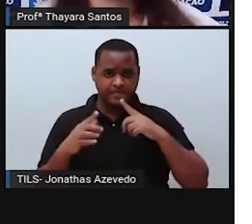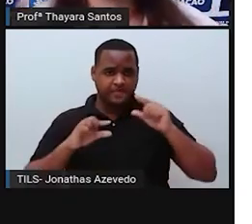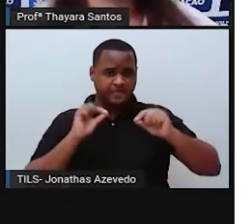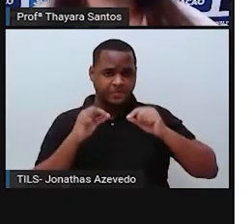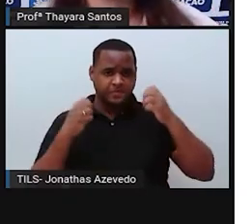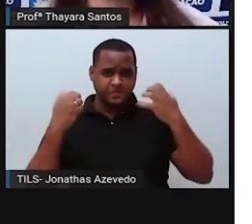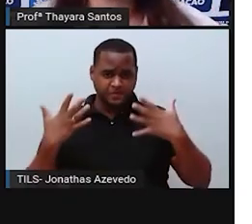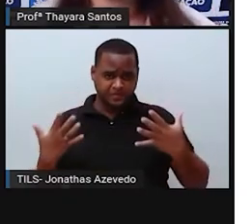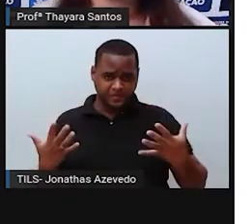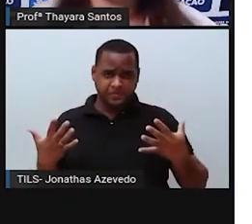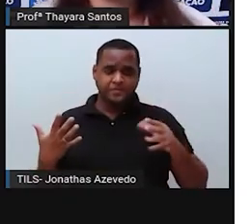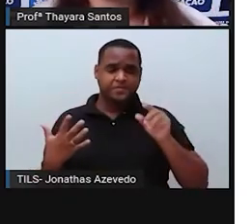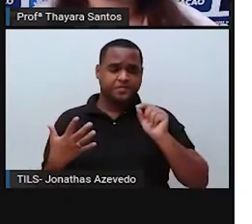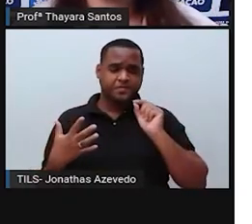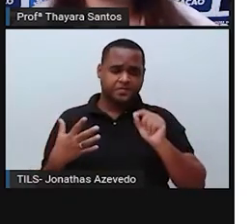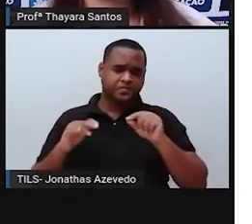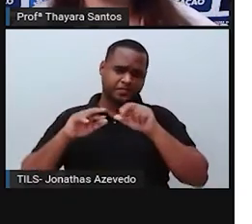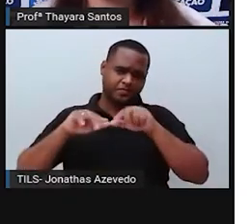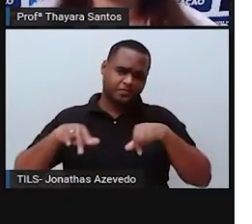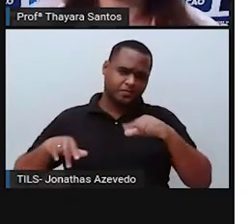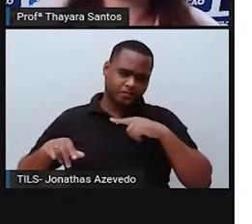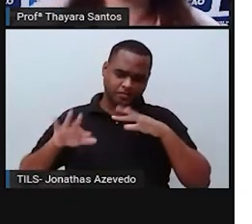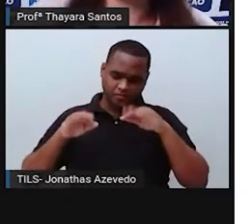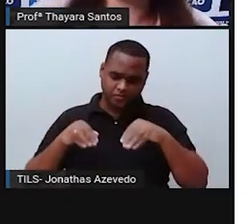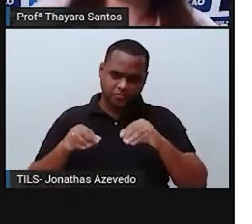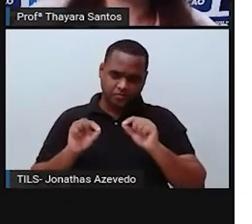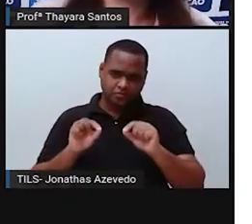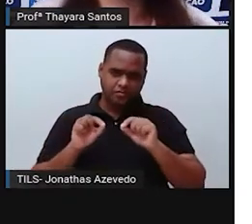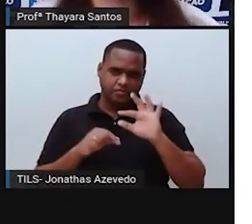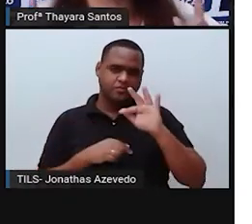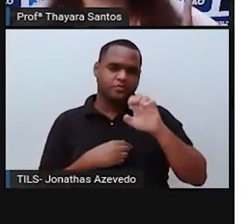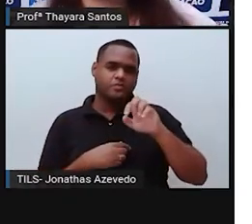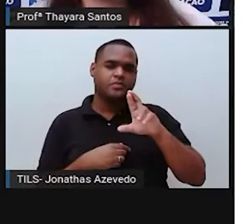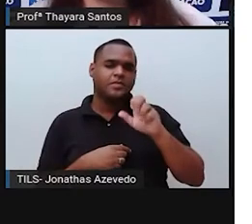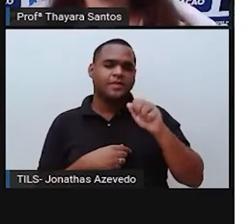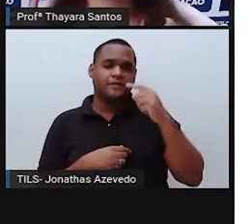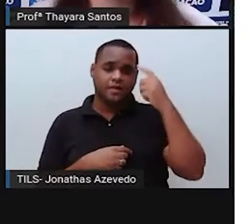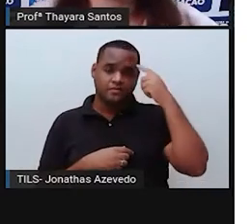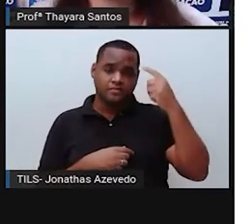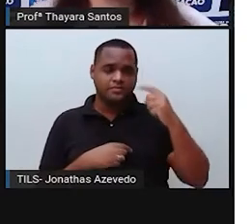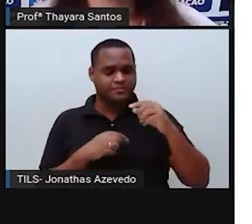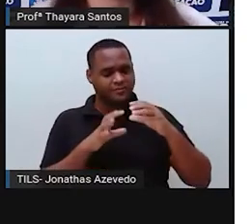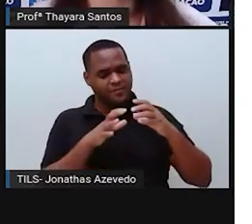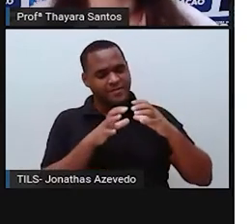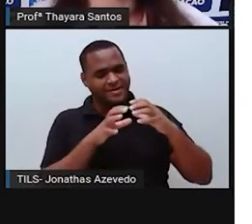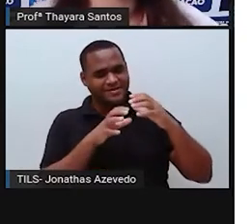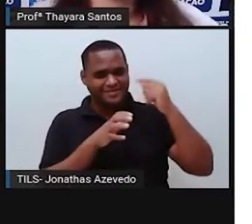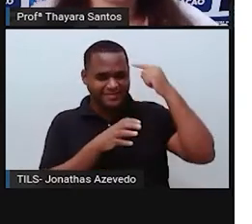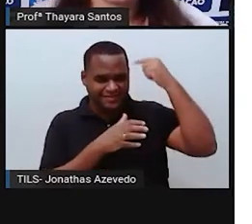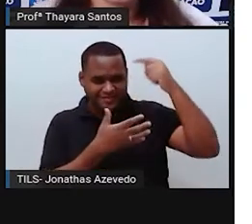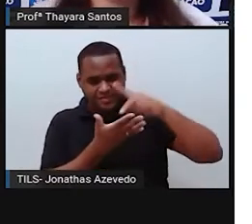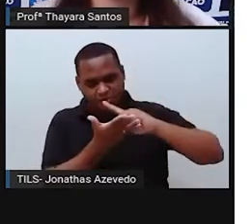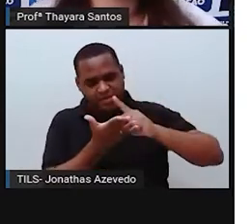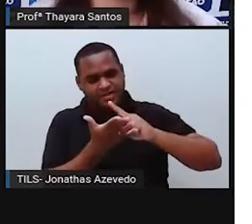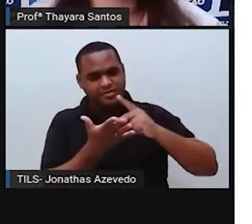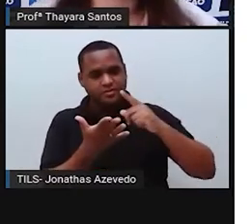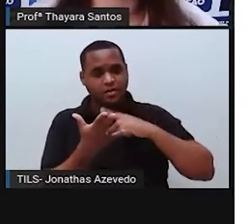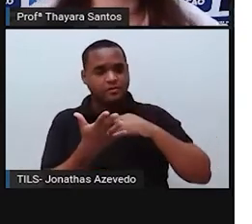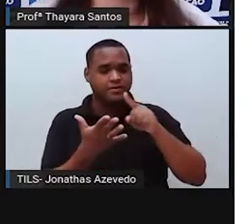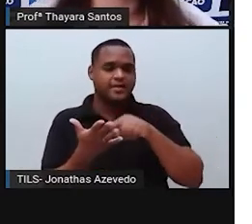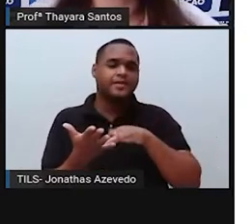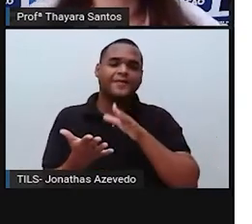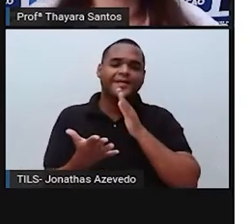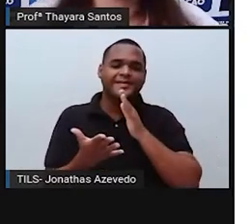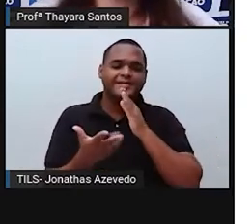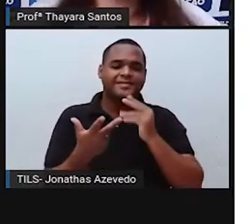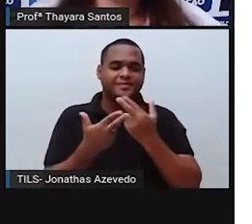Todas essas palavras terminam com osfera, que lembra aquela forma geométrica que você já conhece aí do outro lado,